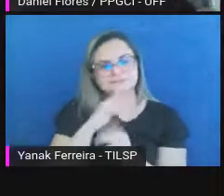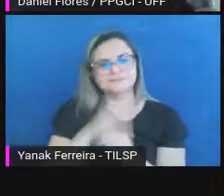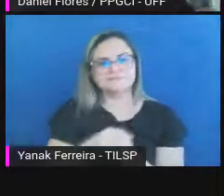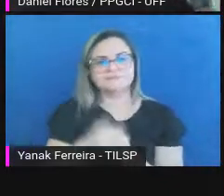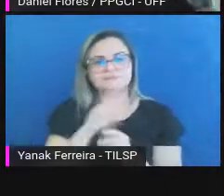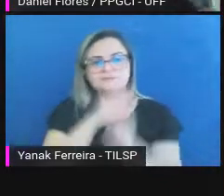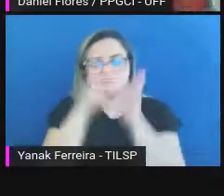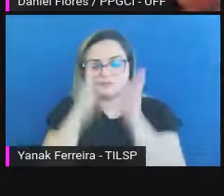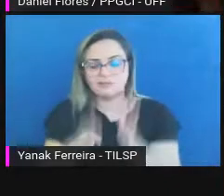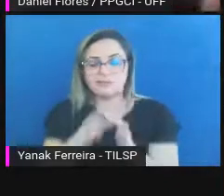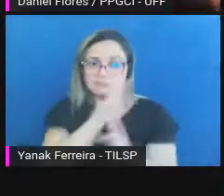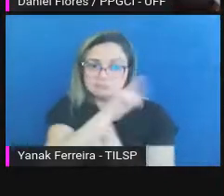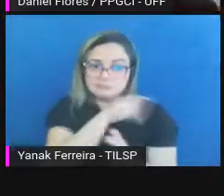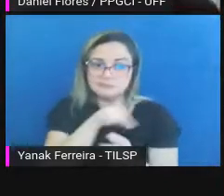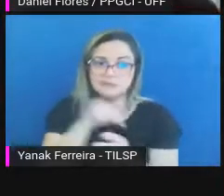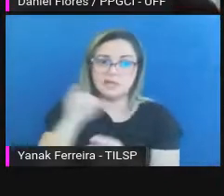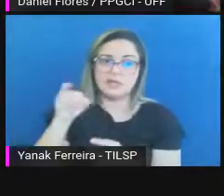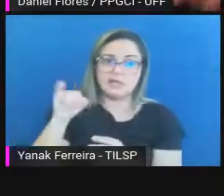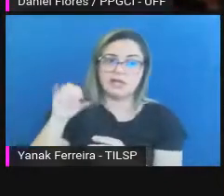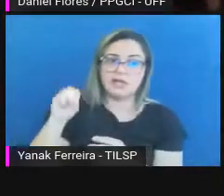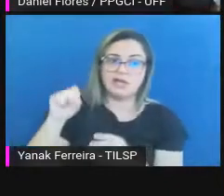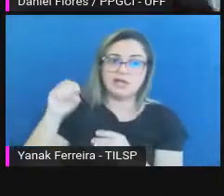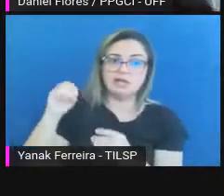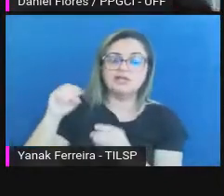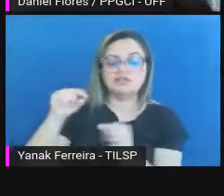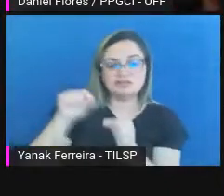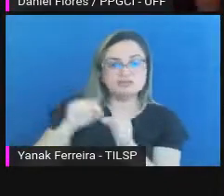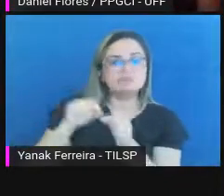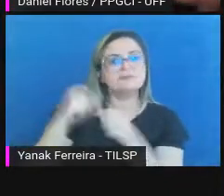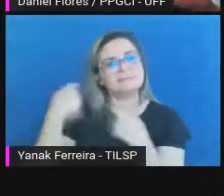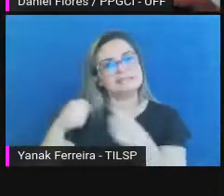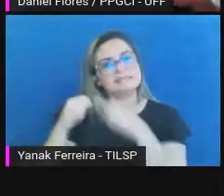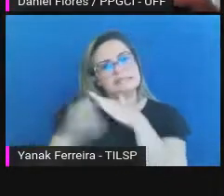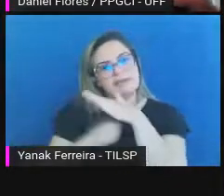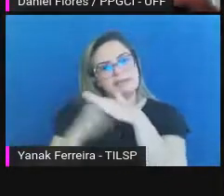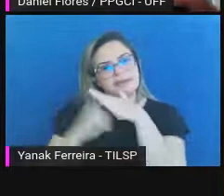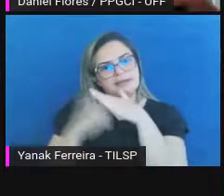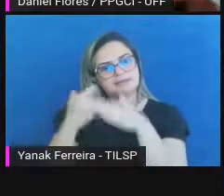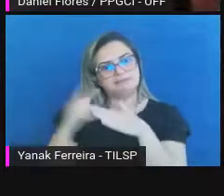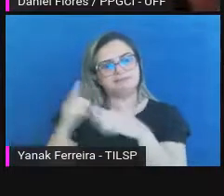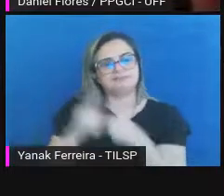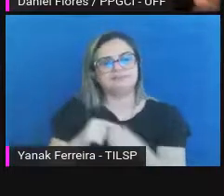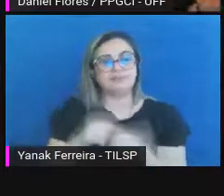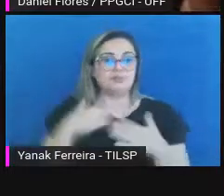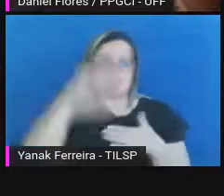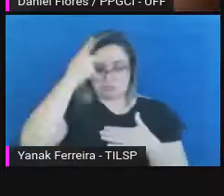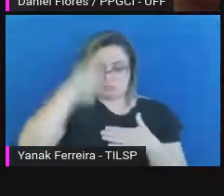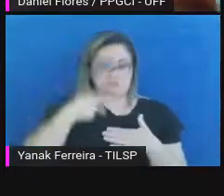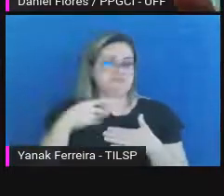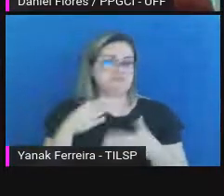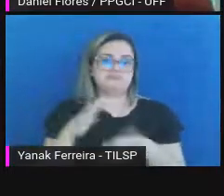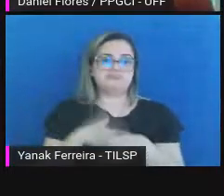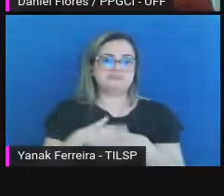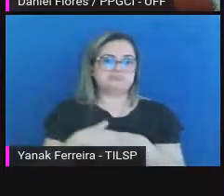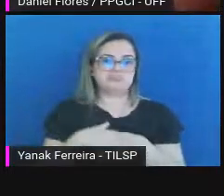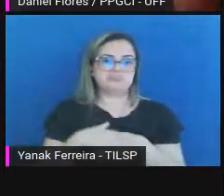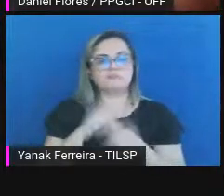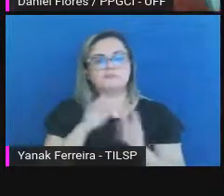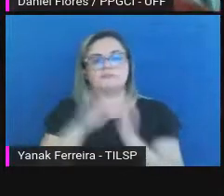pela ISO 16363. Tem que ser uma empresa, um terceiro. Não pode ser eu próprio. e aí tem a ISO